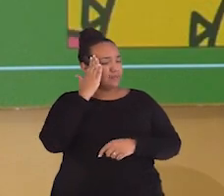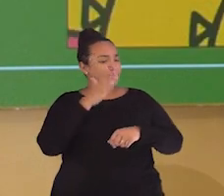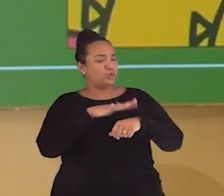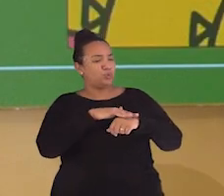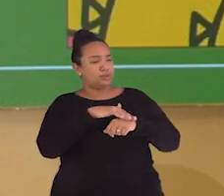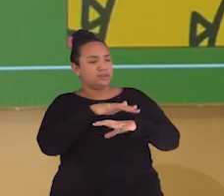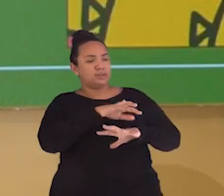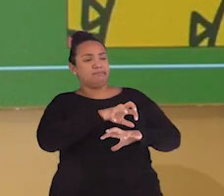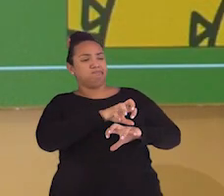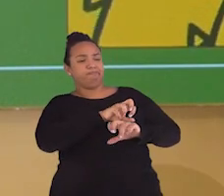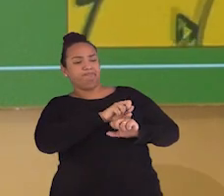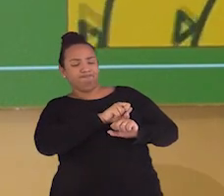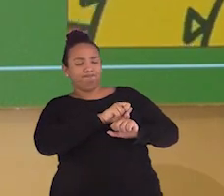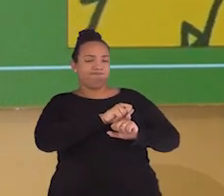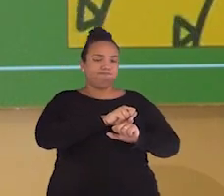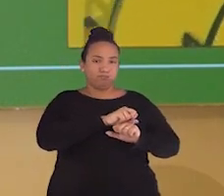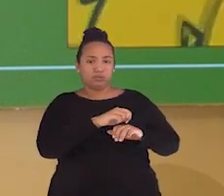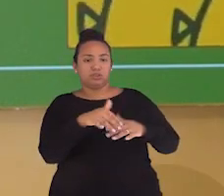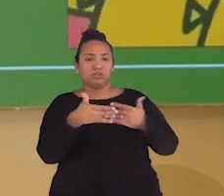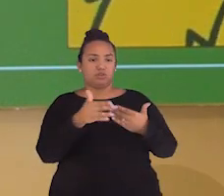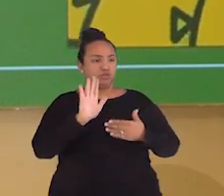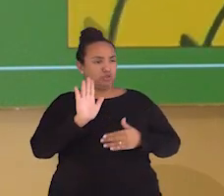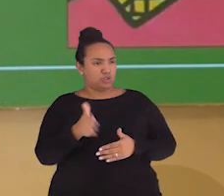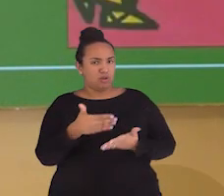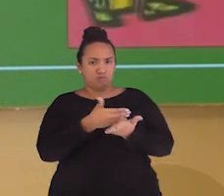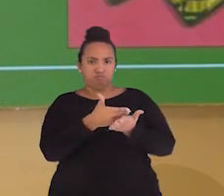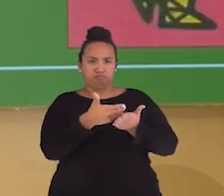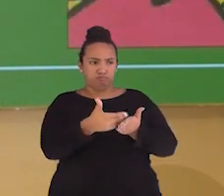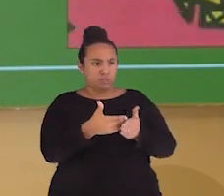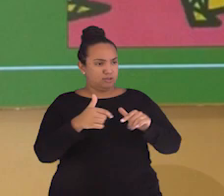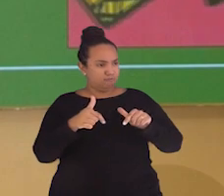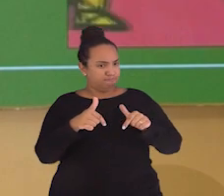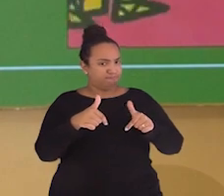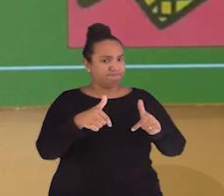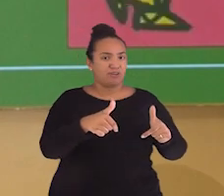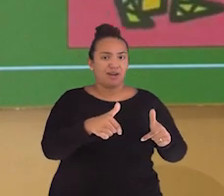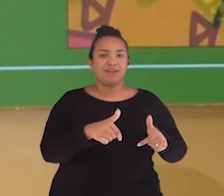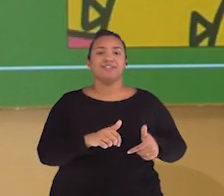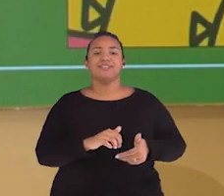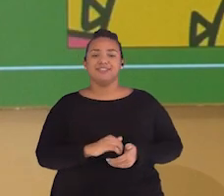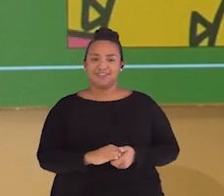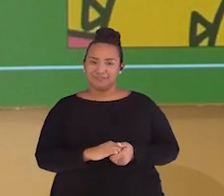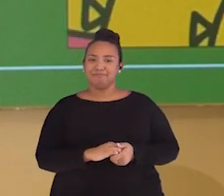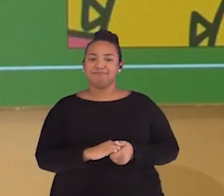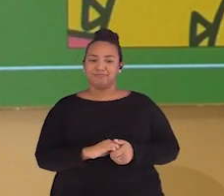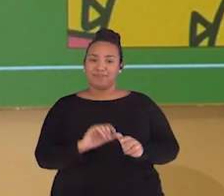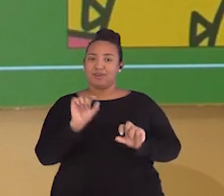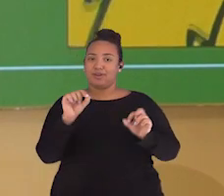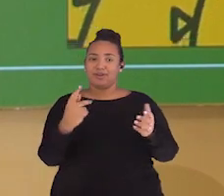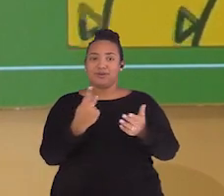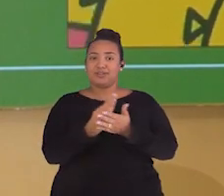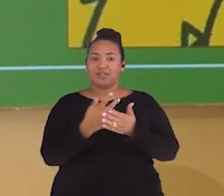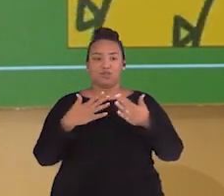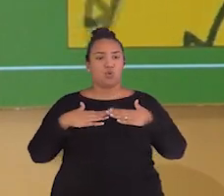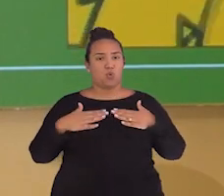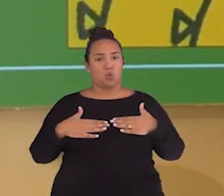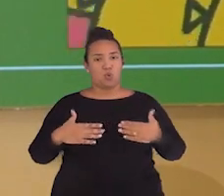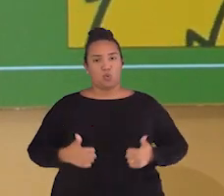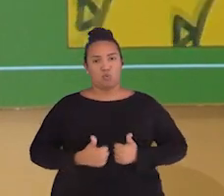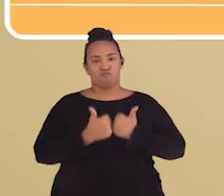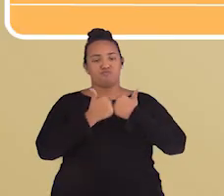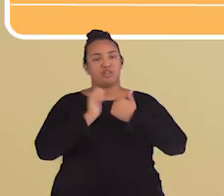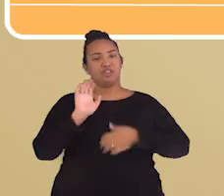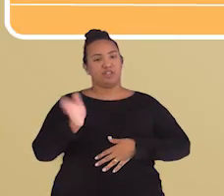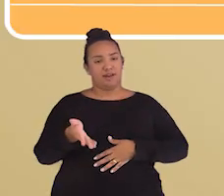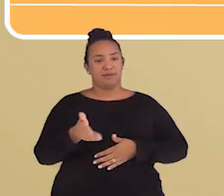disso, que a infecção vai atacá-lo e assim ele combate. E logo de cara, tornando o corpo imune.